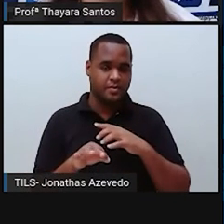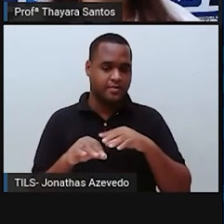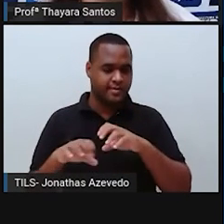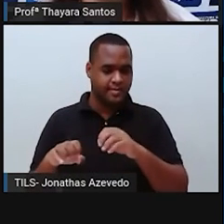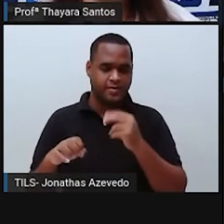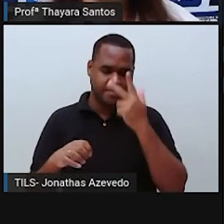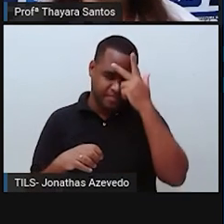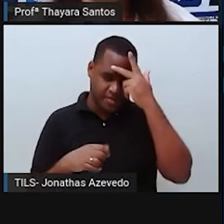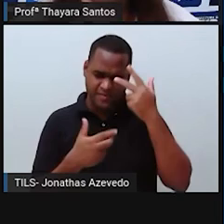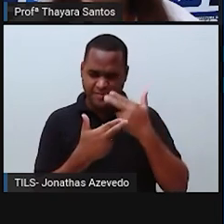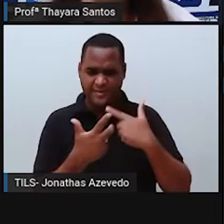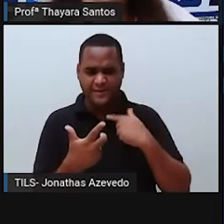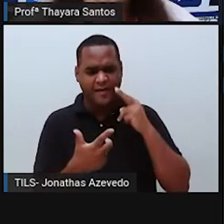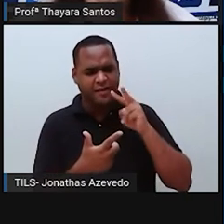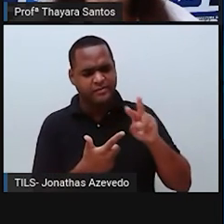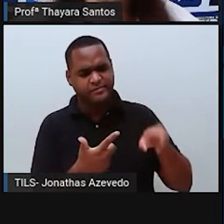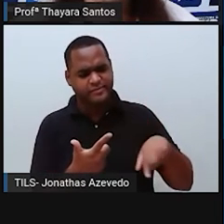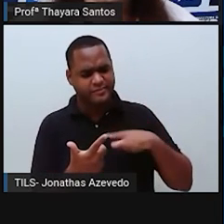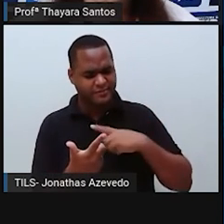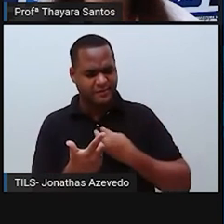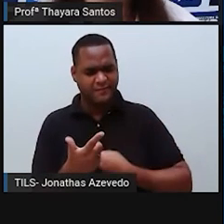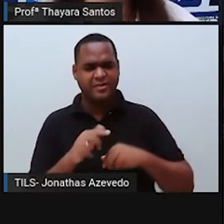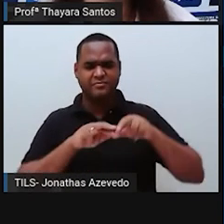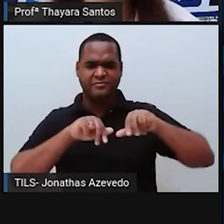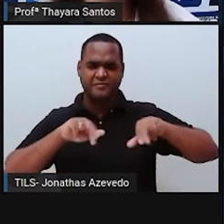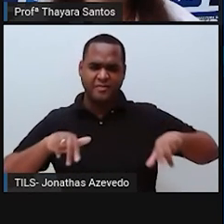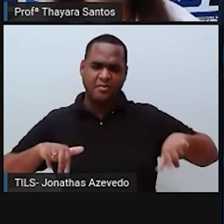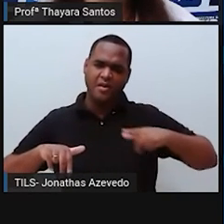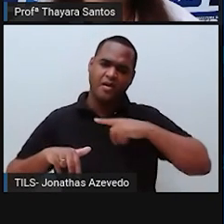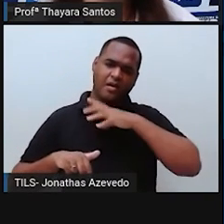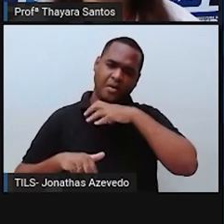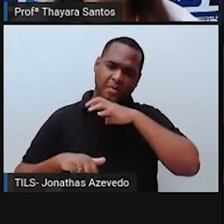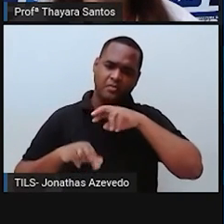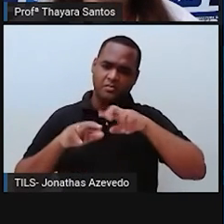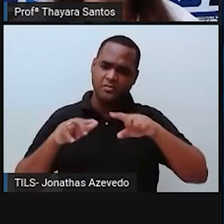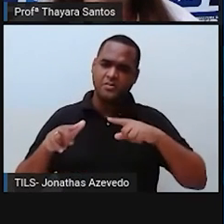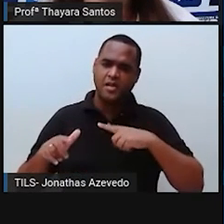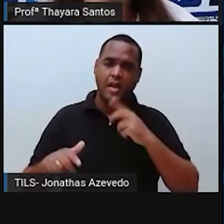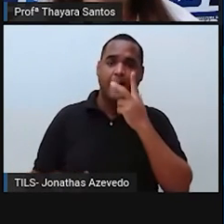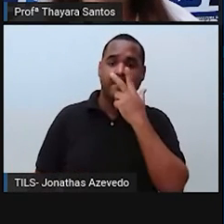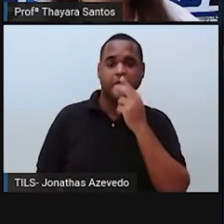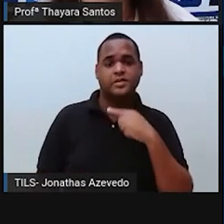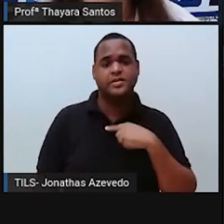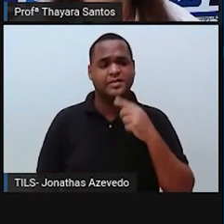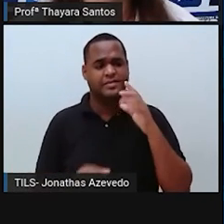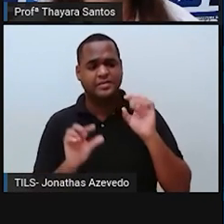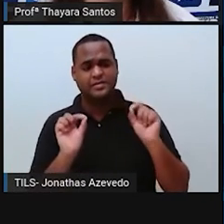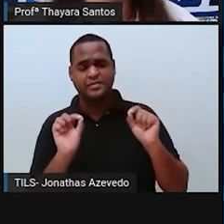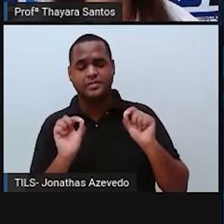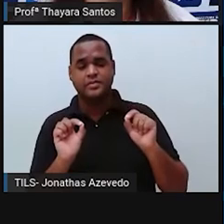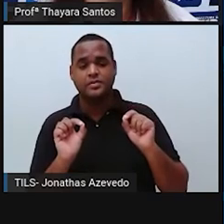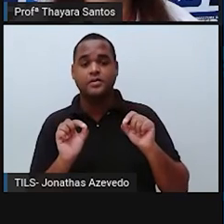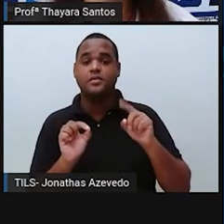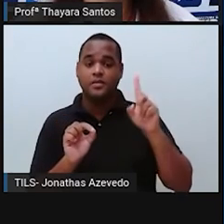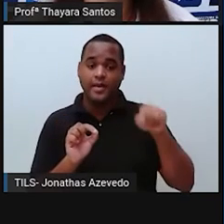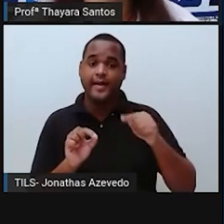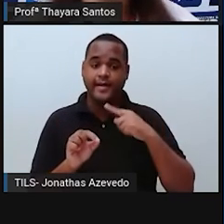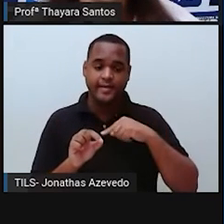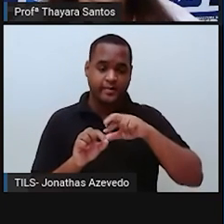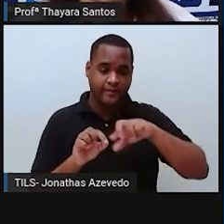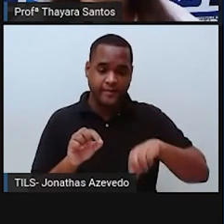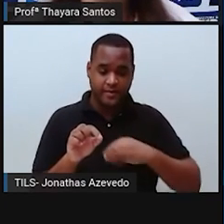as pessoas têm uma falsa impressão de que não tem biodiversidade lá. Mas isso é só uma falsa impressão mesmo. A caatinga é um ambiente muito